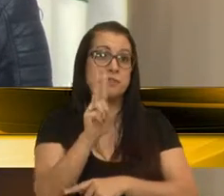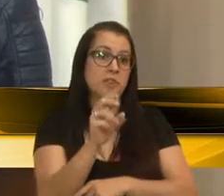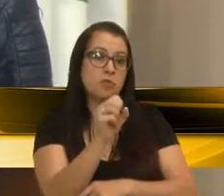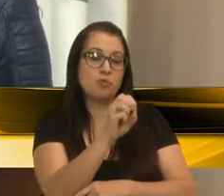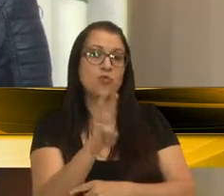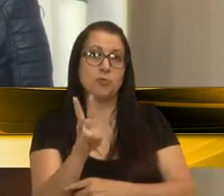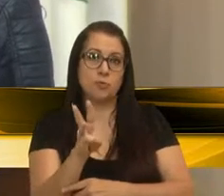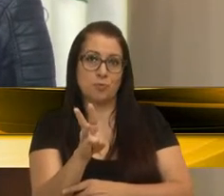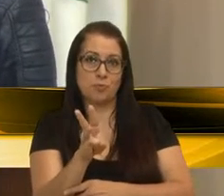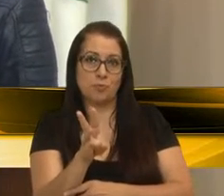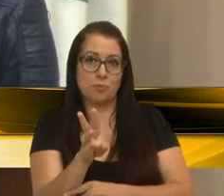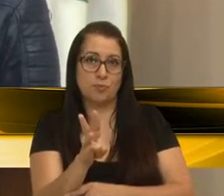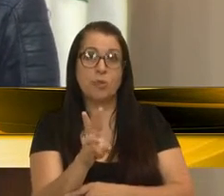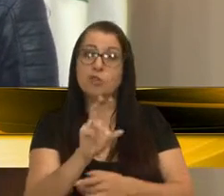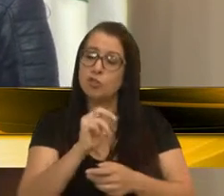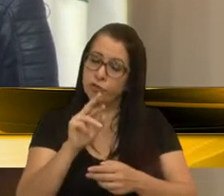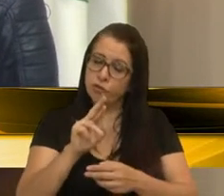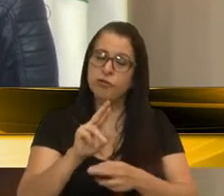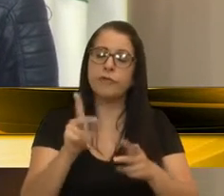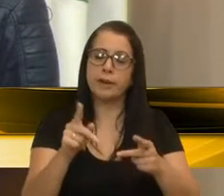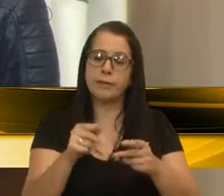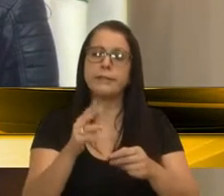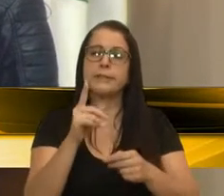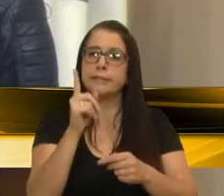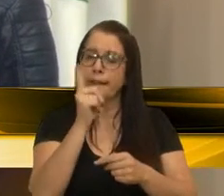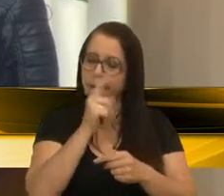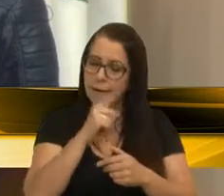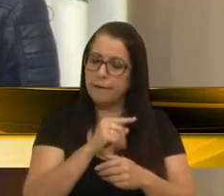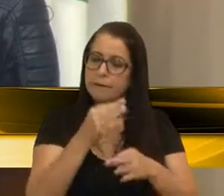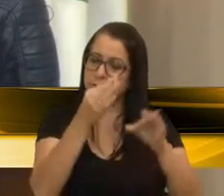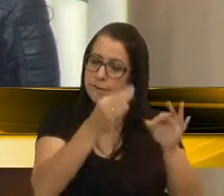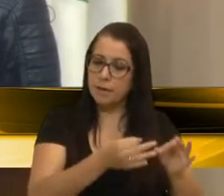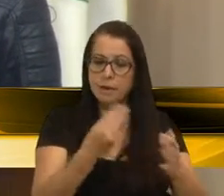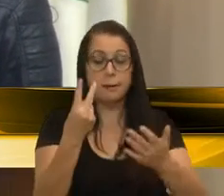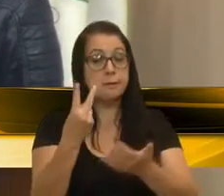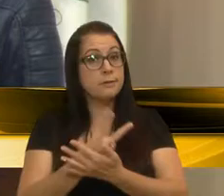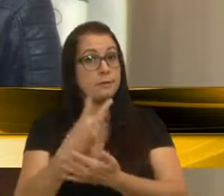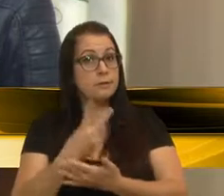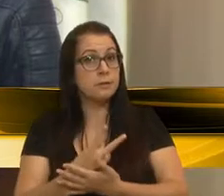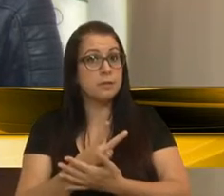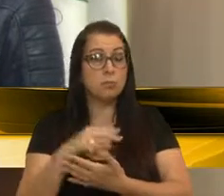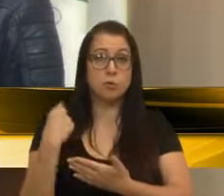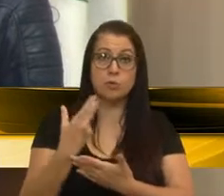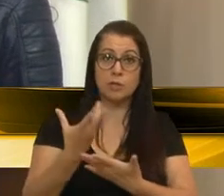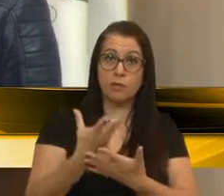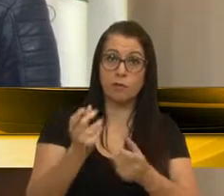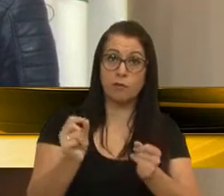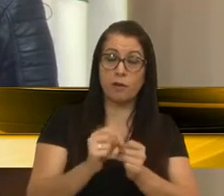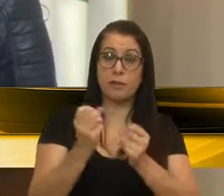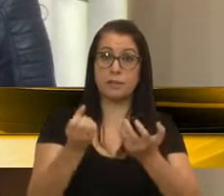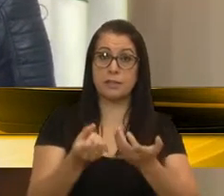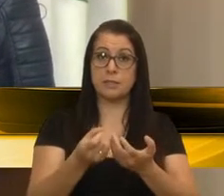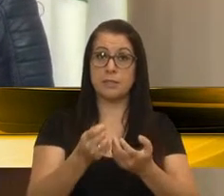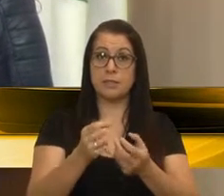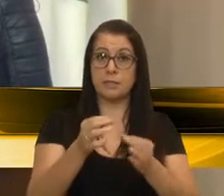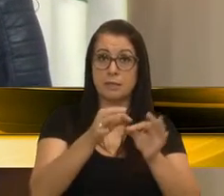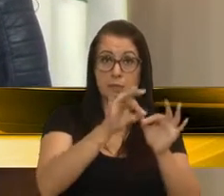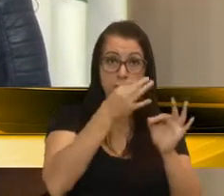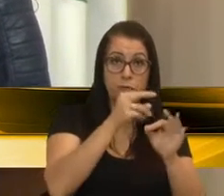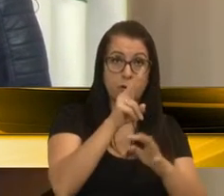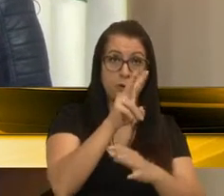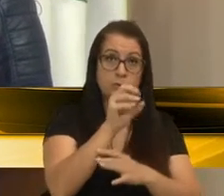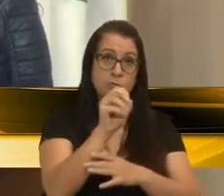Ou seja, houveram falhas, houveram acertos, houveram erros, mas, se nós queremos fazer uma Festa Nacional da Uva em